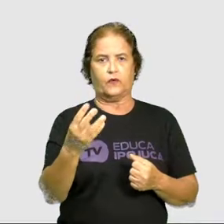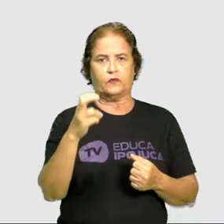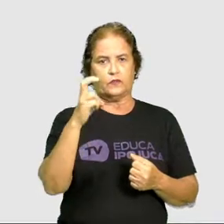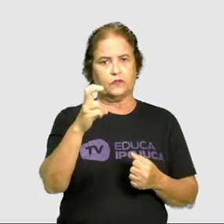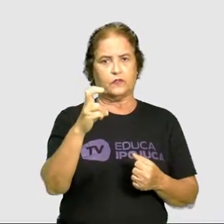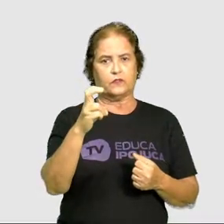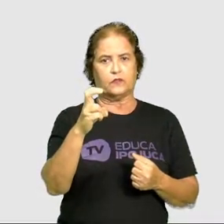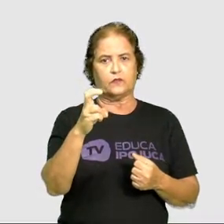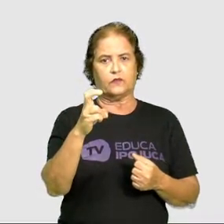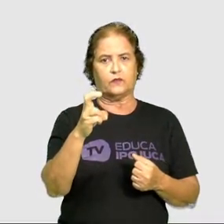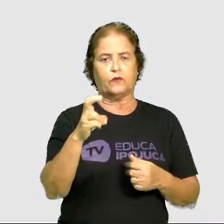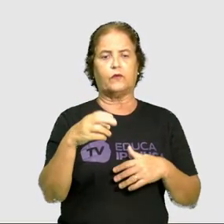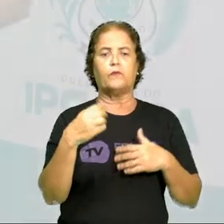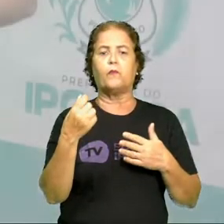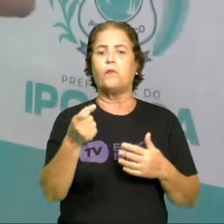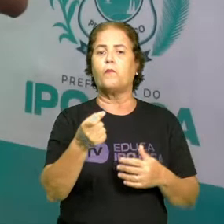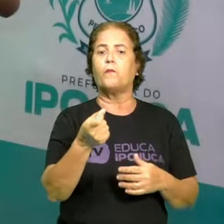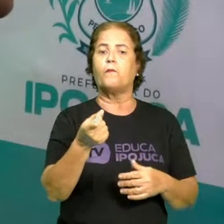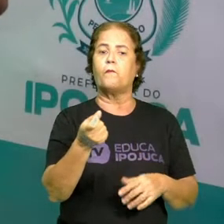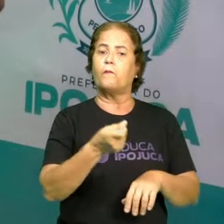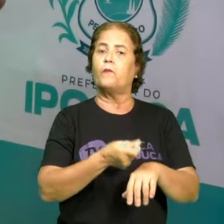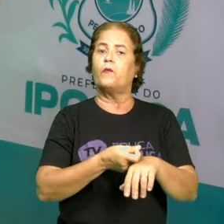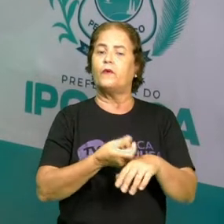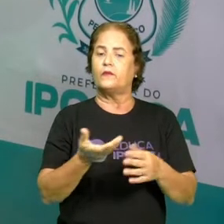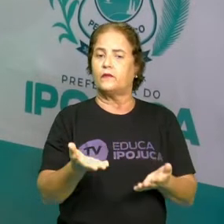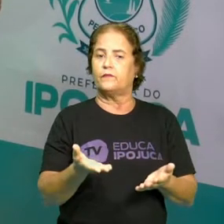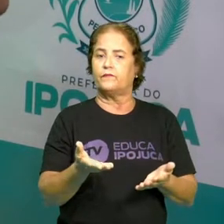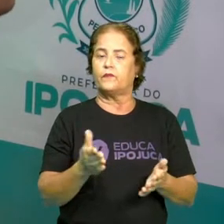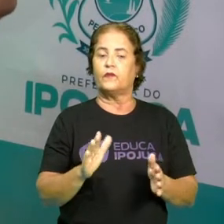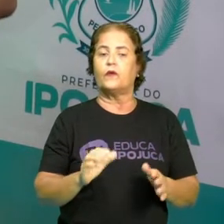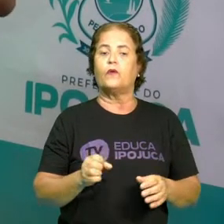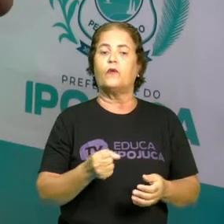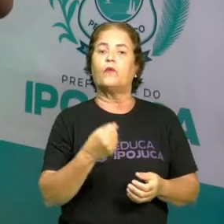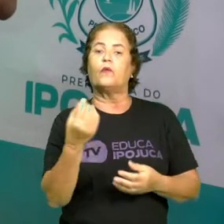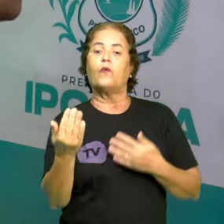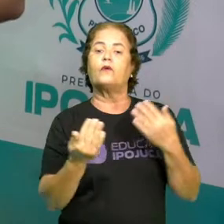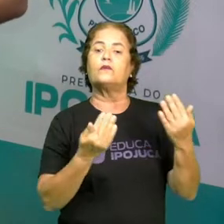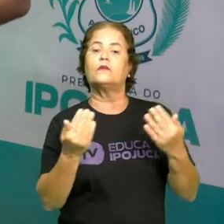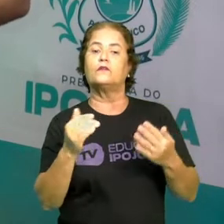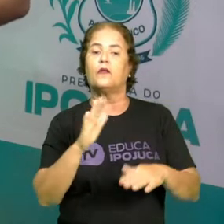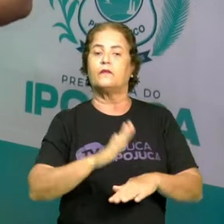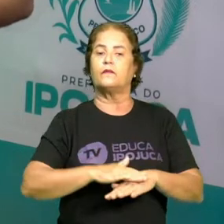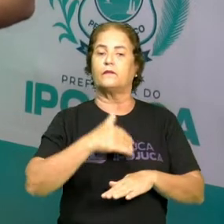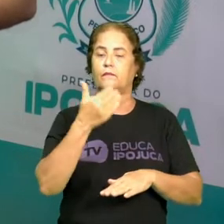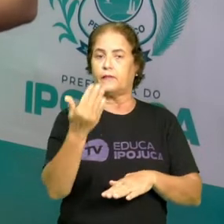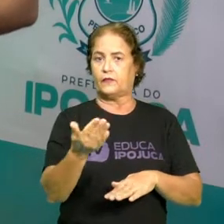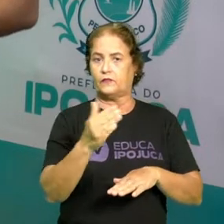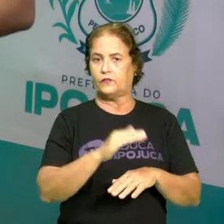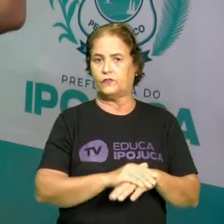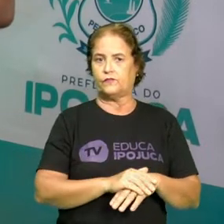quatro, cinco moedas. Portanto, qual é a coleção que vai ter maior quantidade?